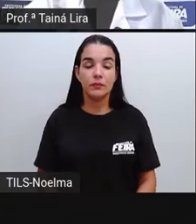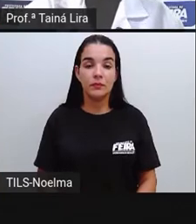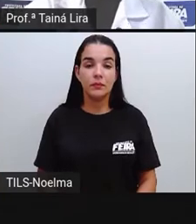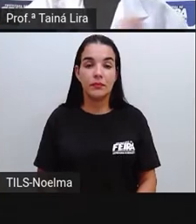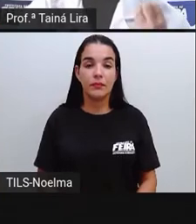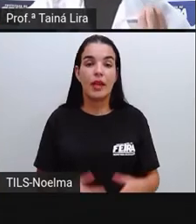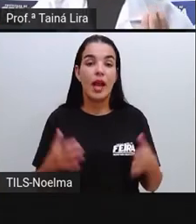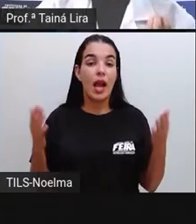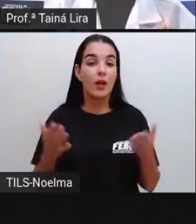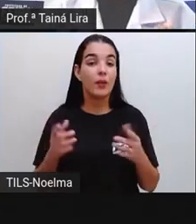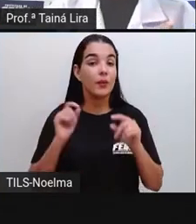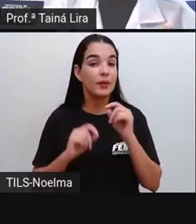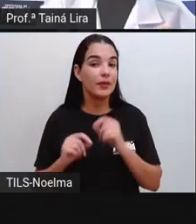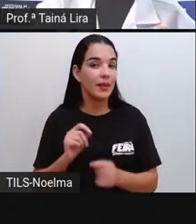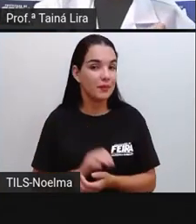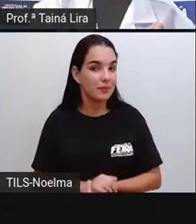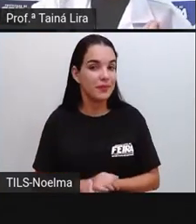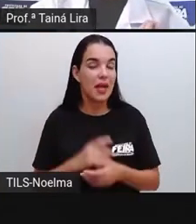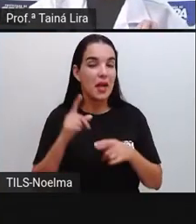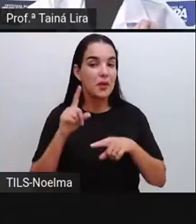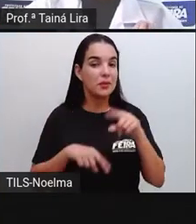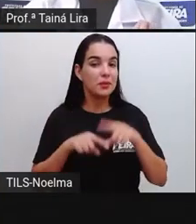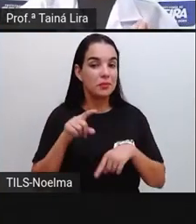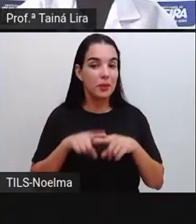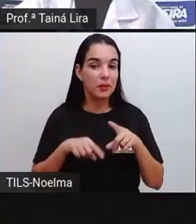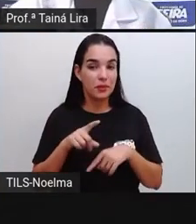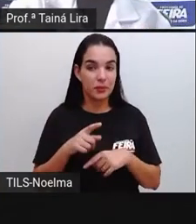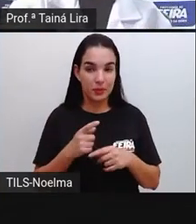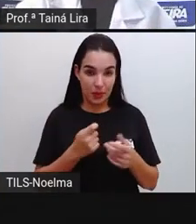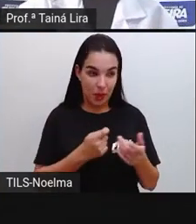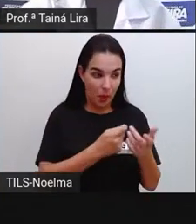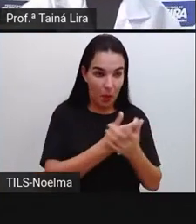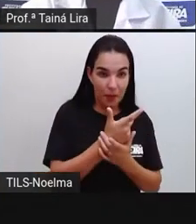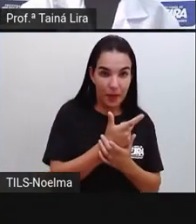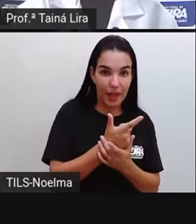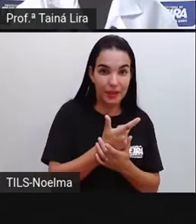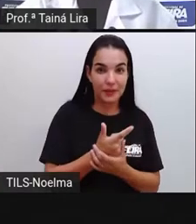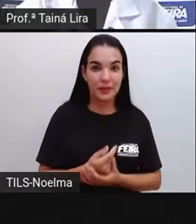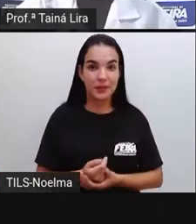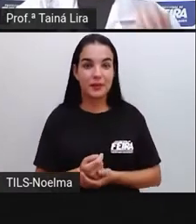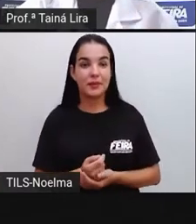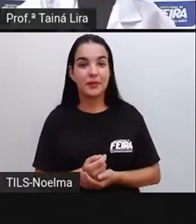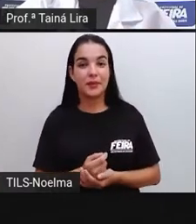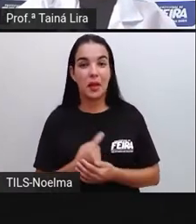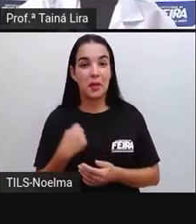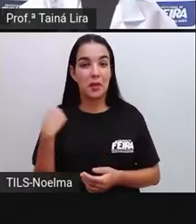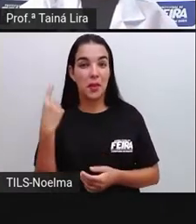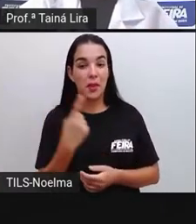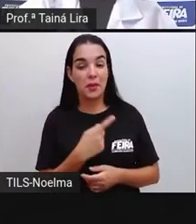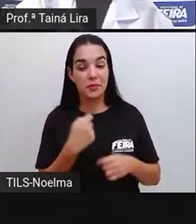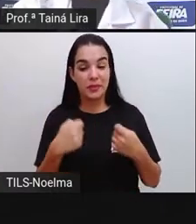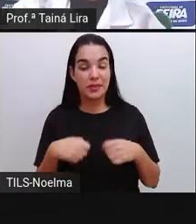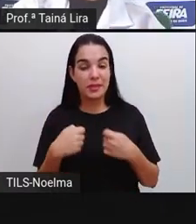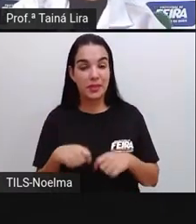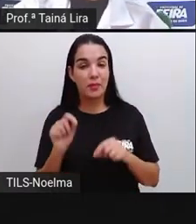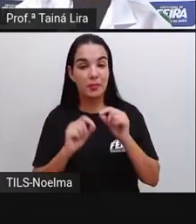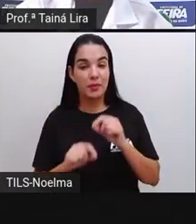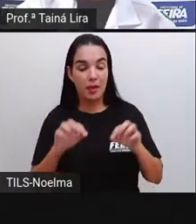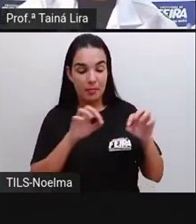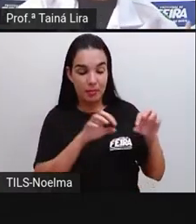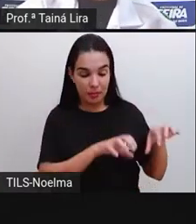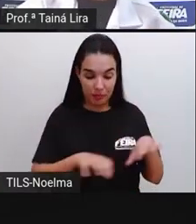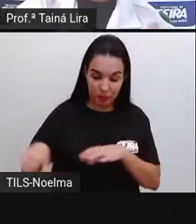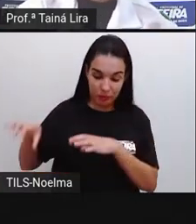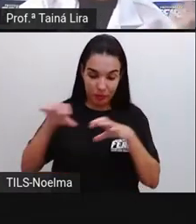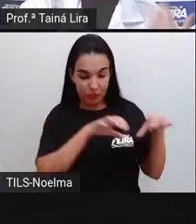E os produtos, segundo o ano, quando eles são comprados, né, nós precisamos passar ali no caixa do